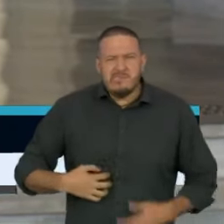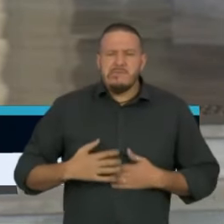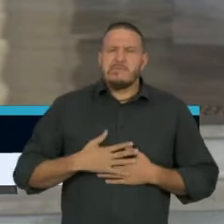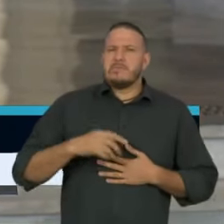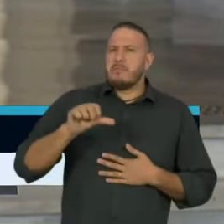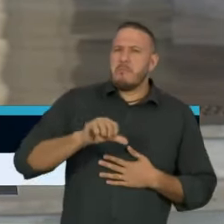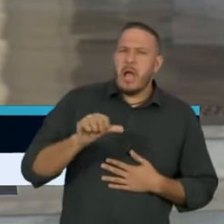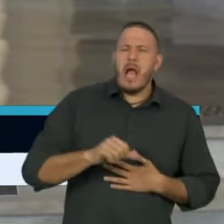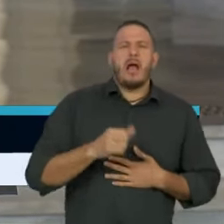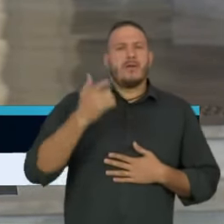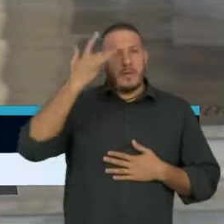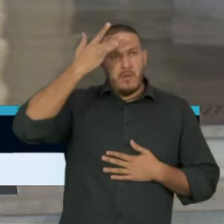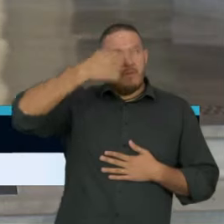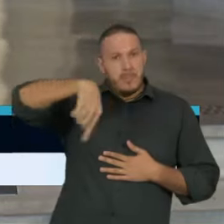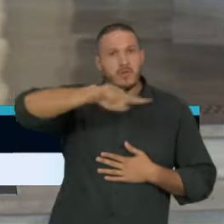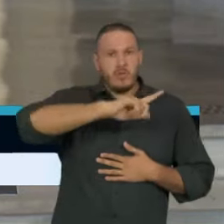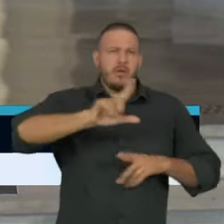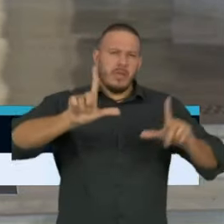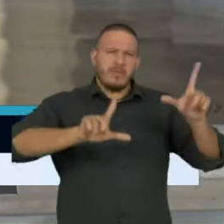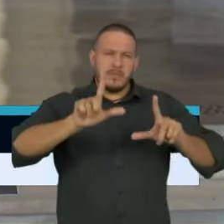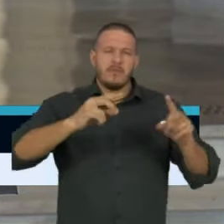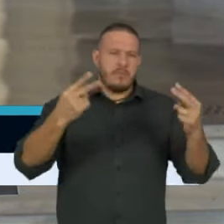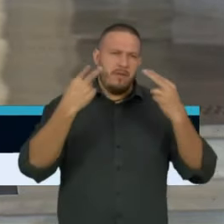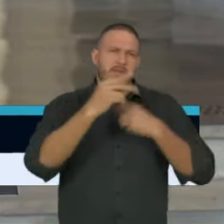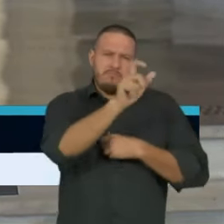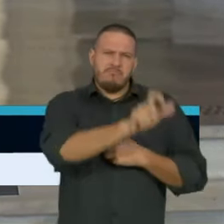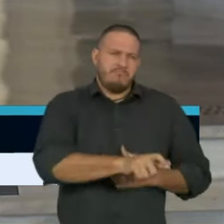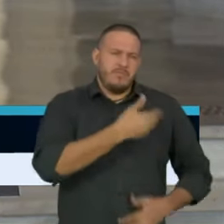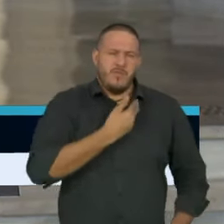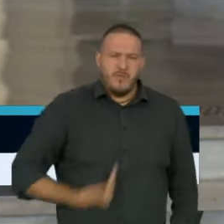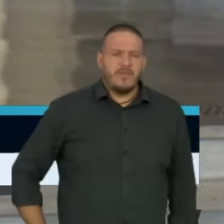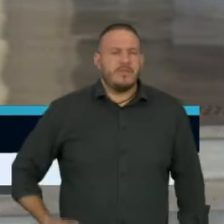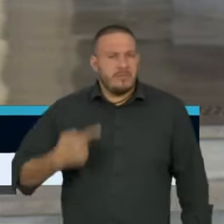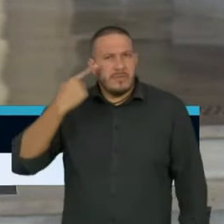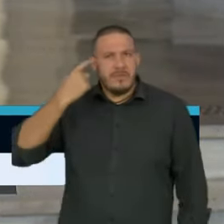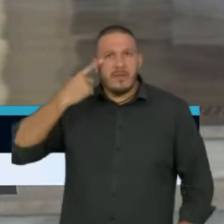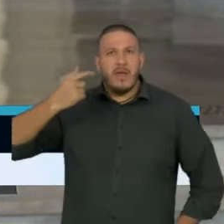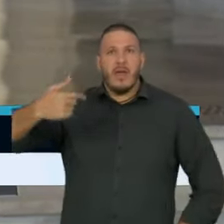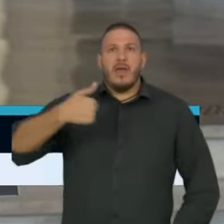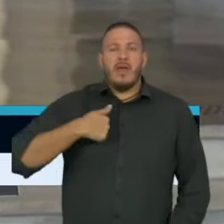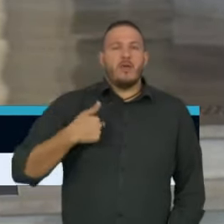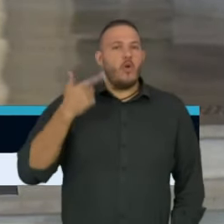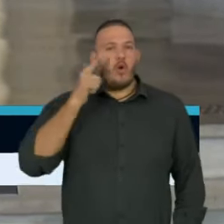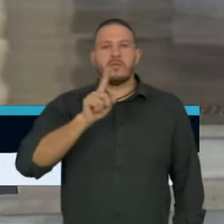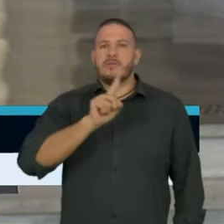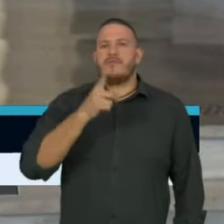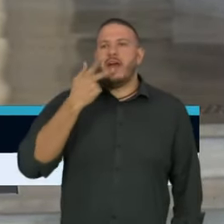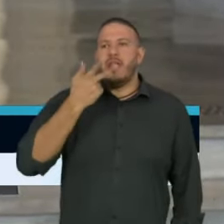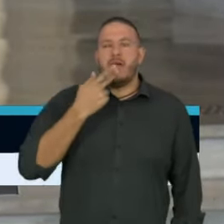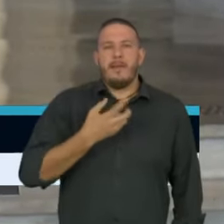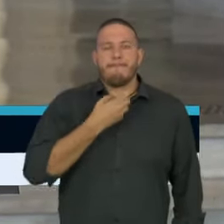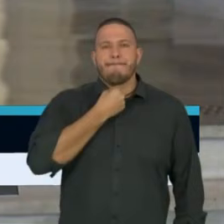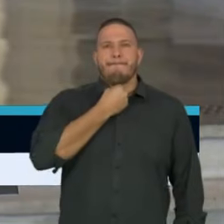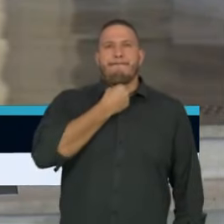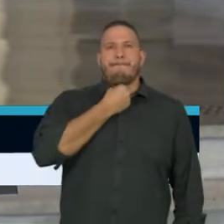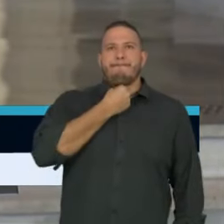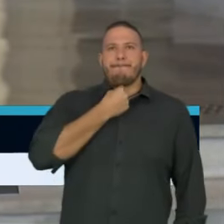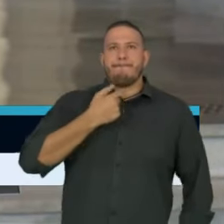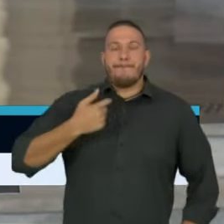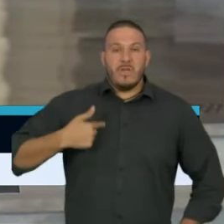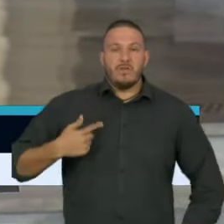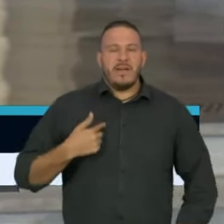o pessoal da televisão quis me entrevistar, o governador testemunho, o Zé Henrique também, eu não consegui falar. Eu estava